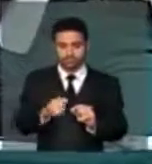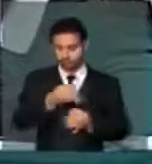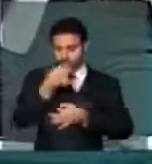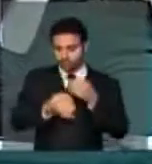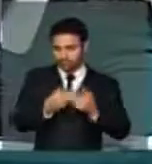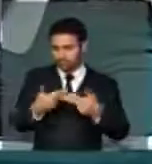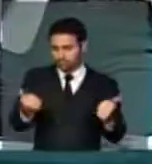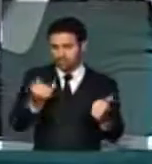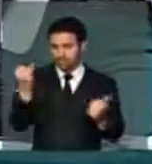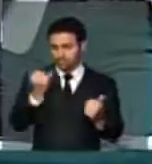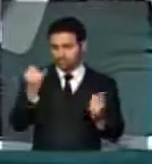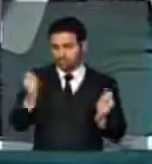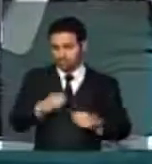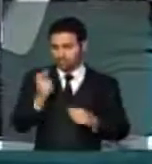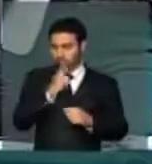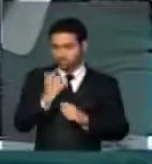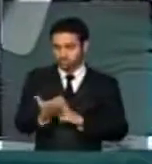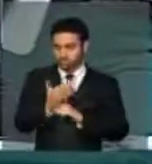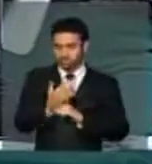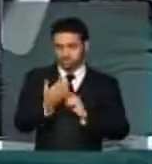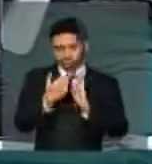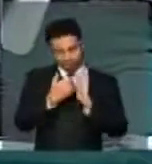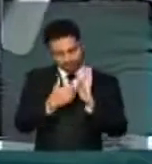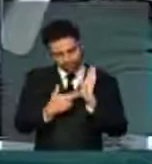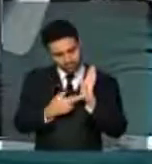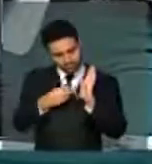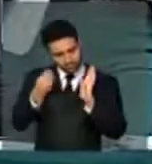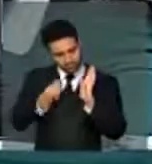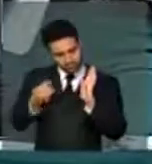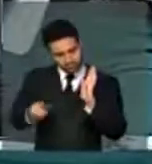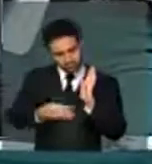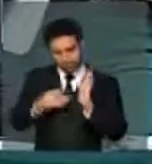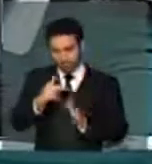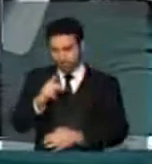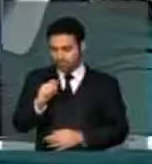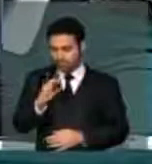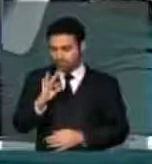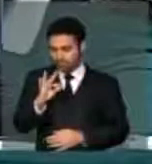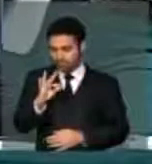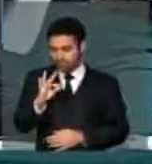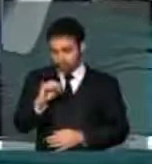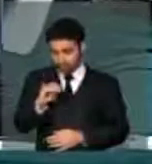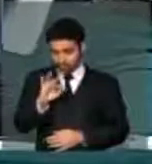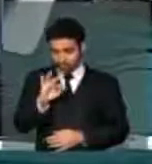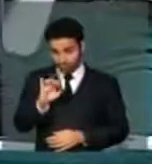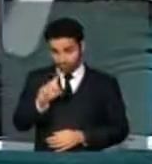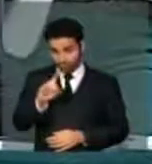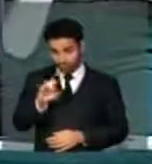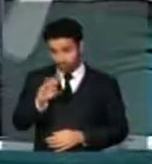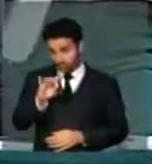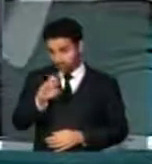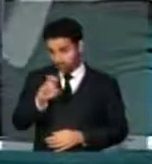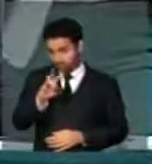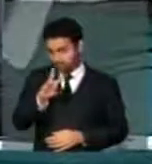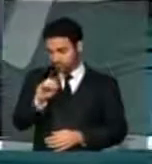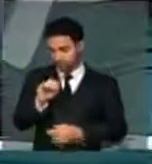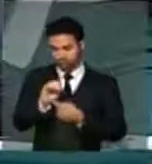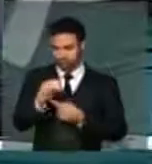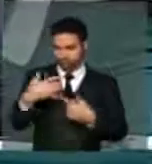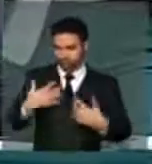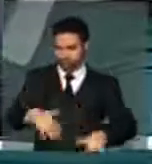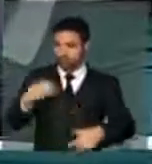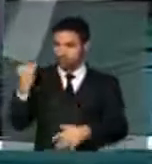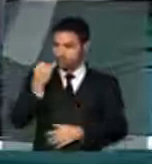importantes que vão nos auxiliar na nossa relatoria em relação ao novo Pacto Federativo, tema de fundamental importância para os